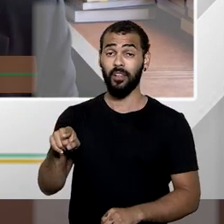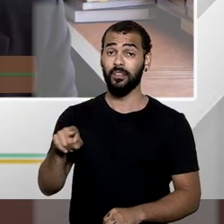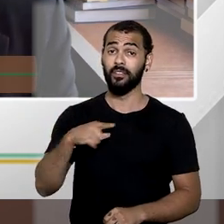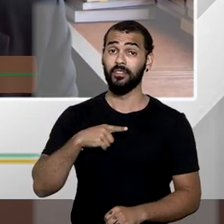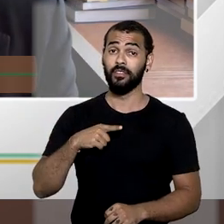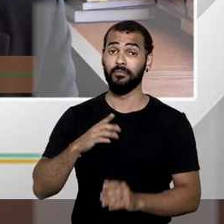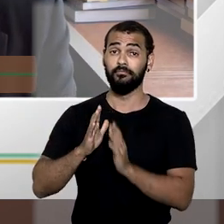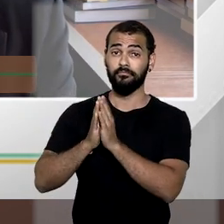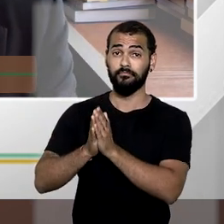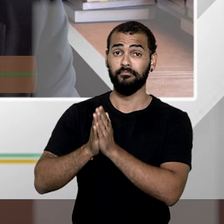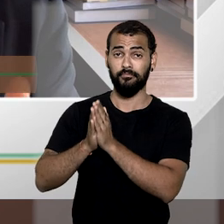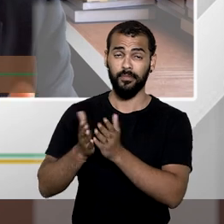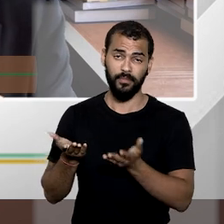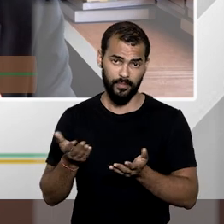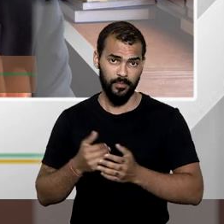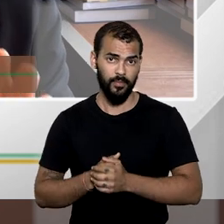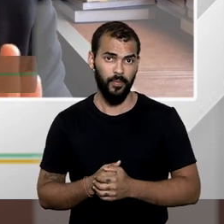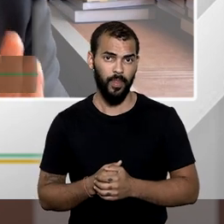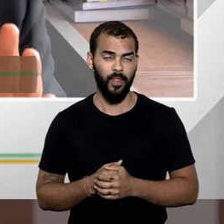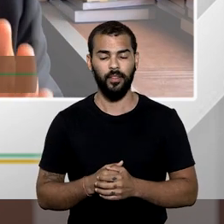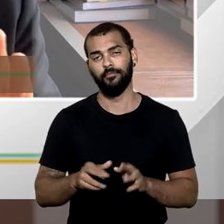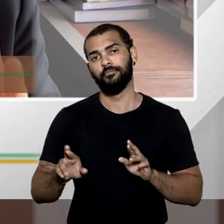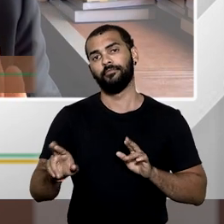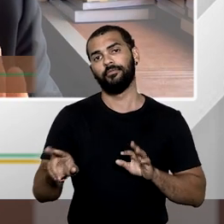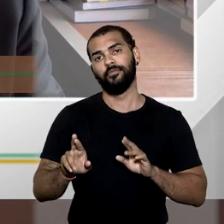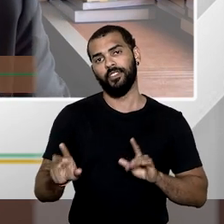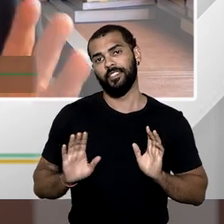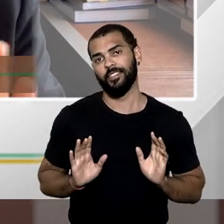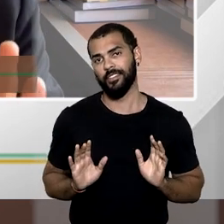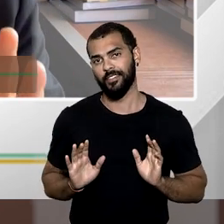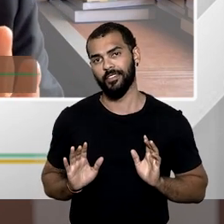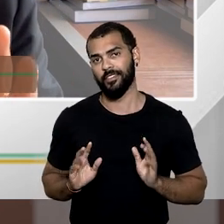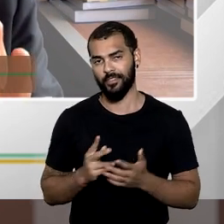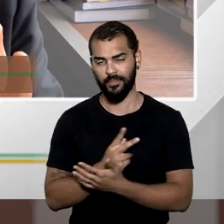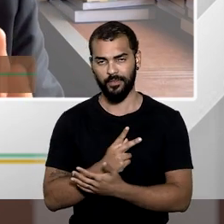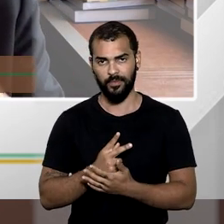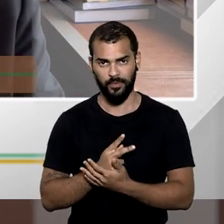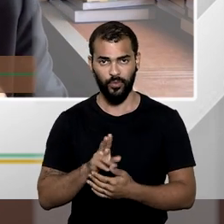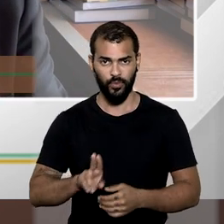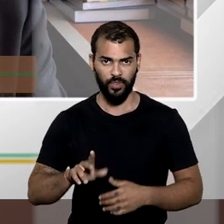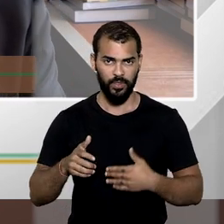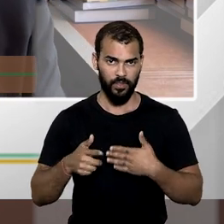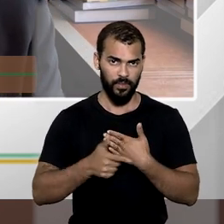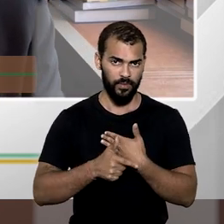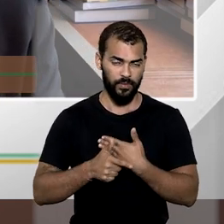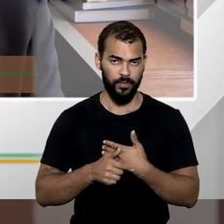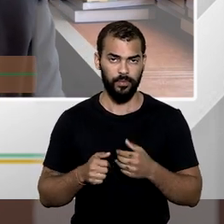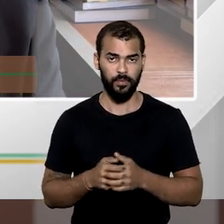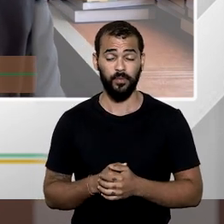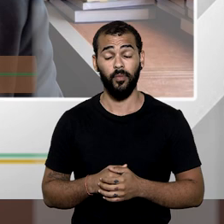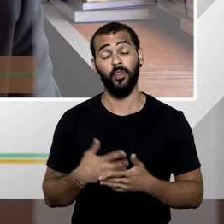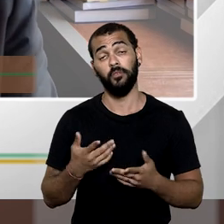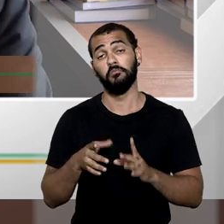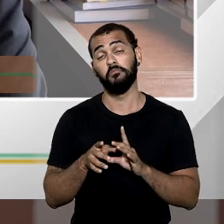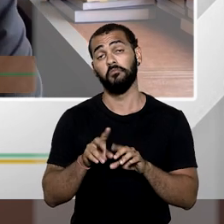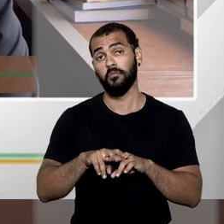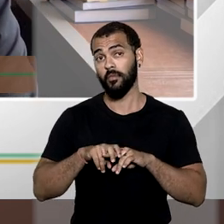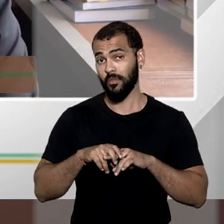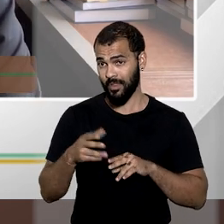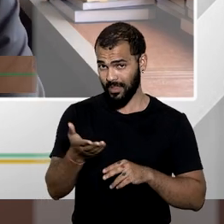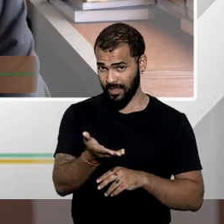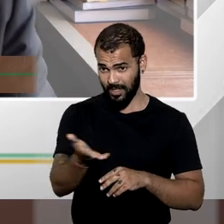prefeito, professava. Aqui é um típico desvio de finalidade, tipo caso de desvio de finalidade. Nesses casos limites, é